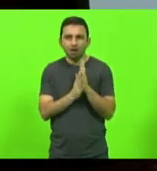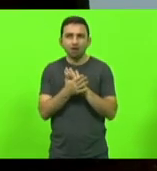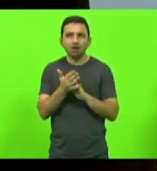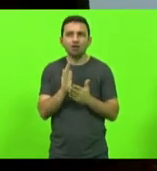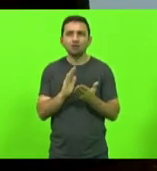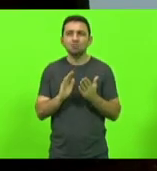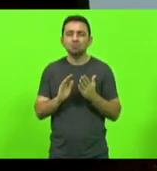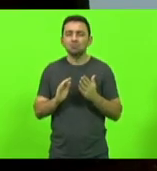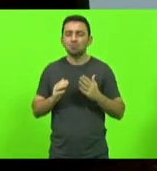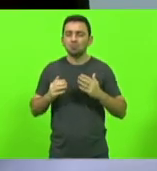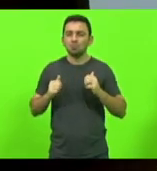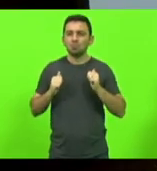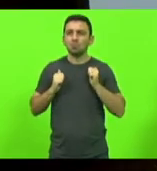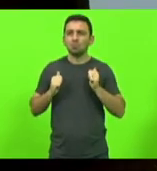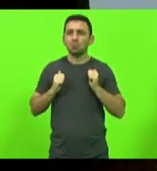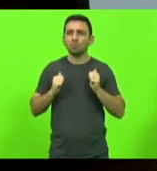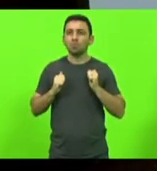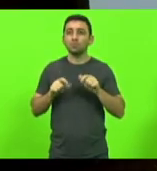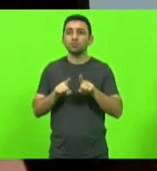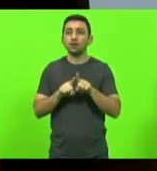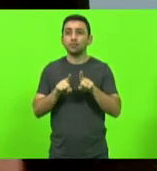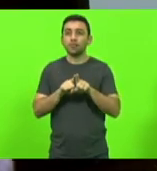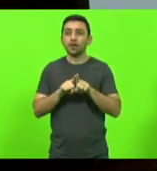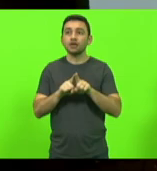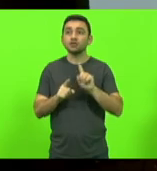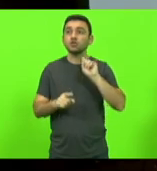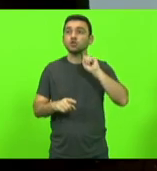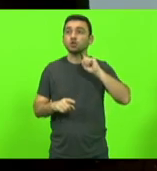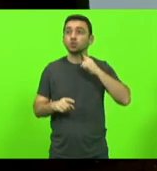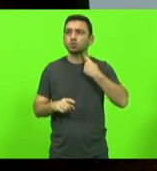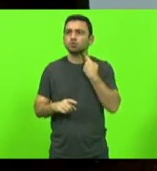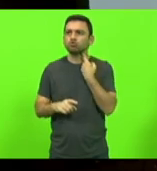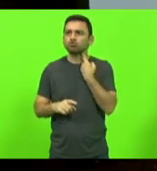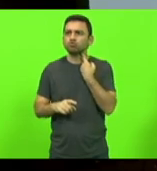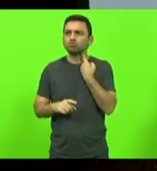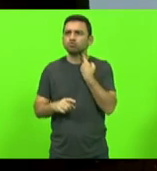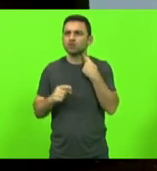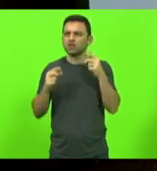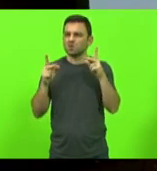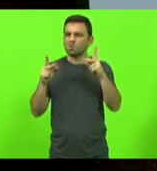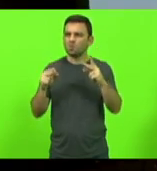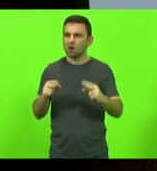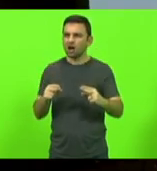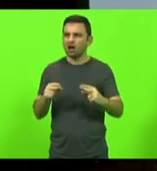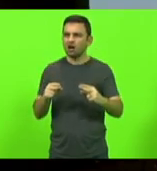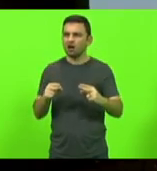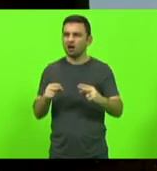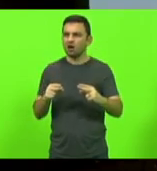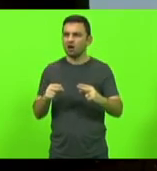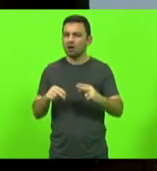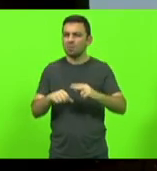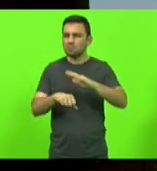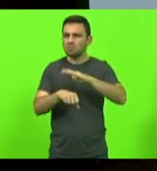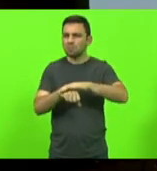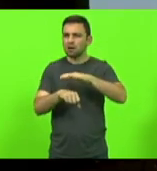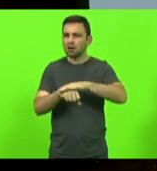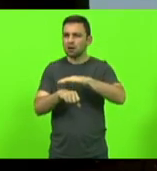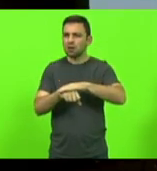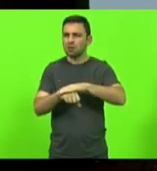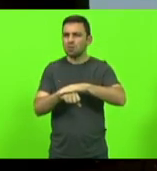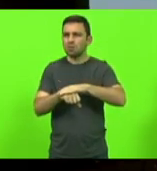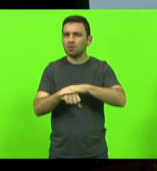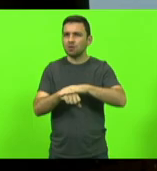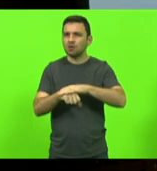mas sujam suas mãos fazendo gestos simulando